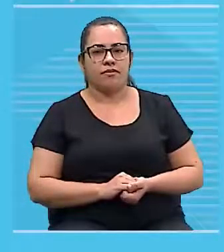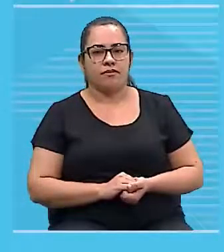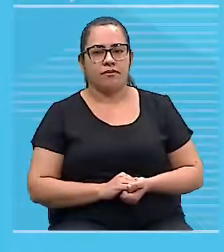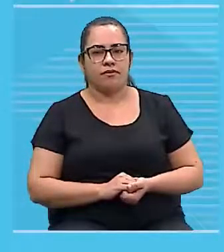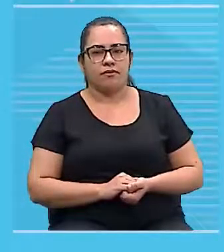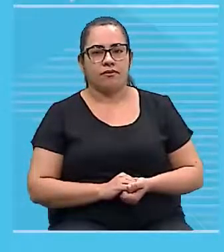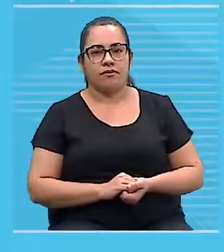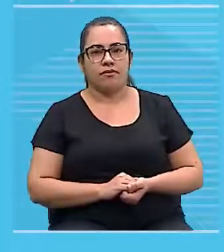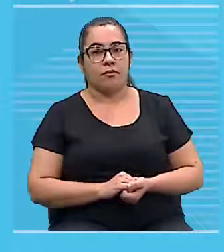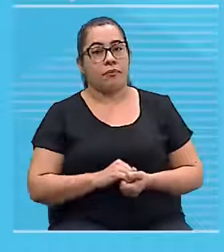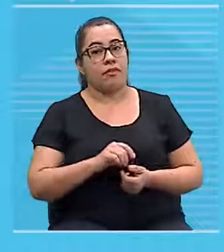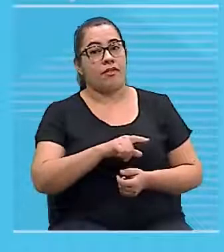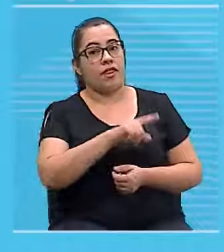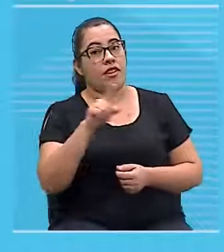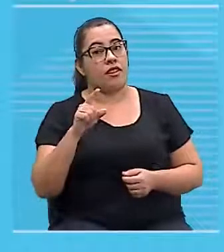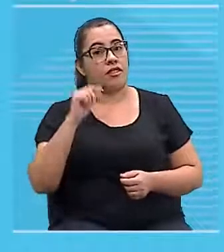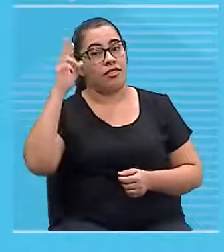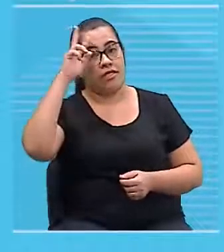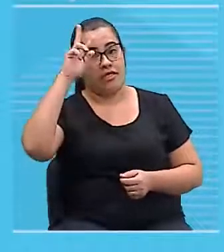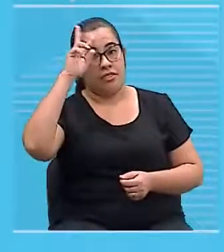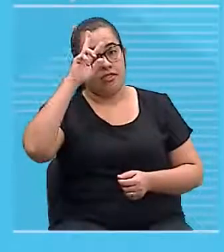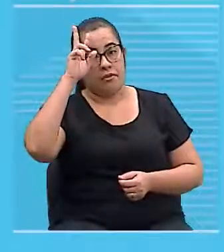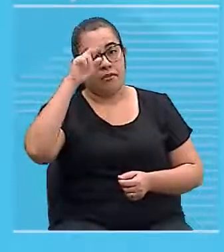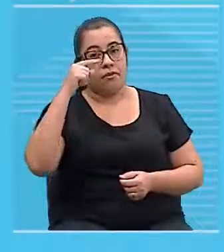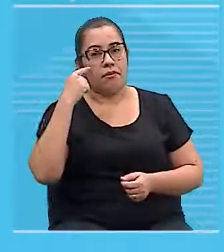só lembrar que são perpendiculares.